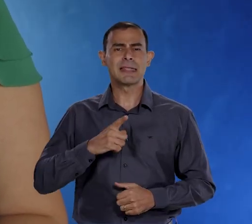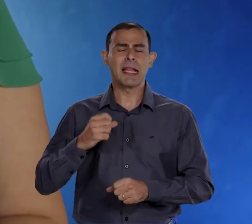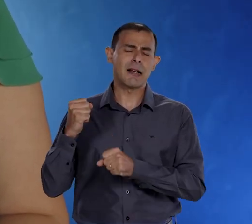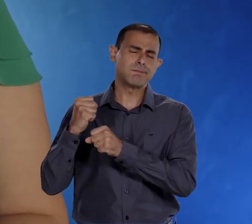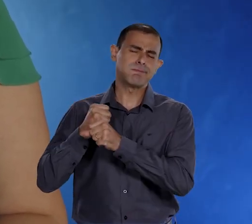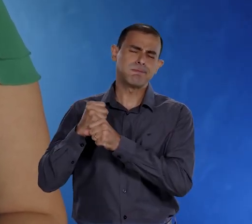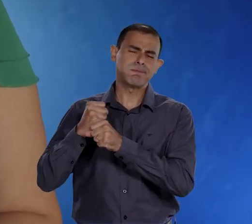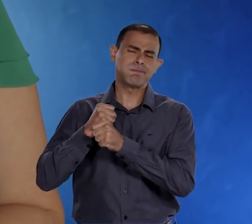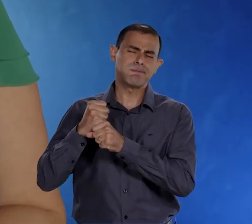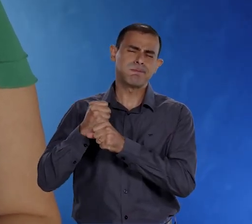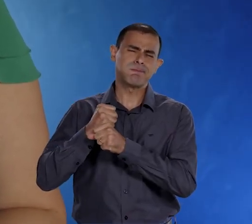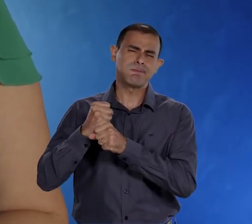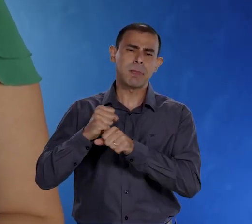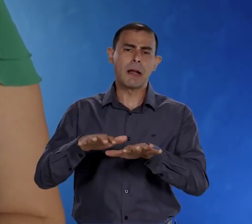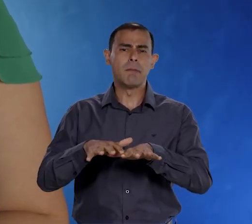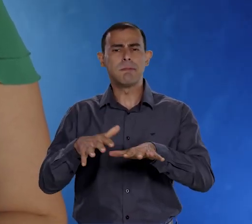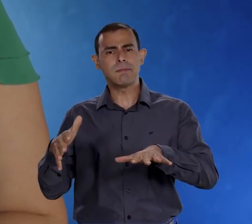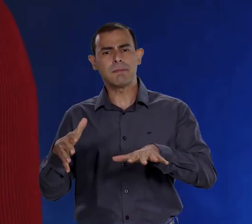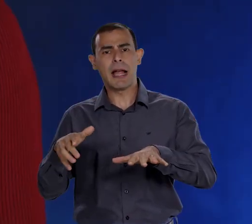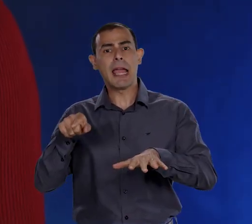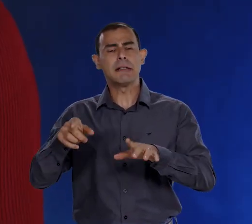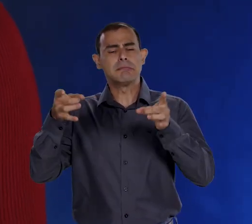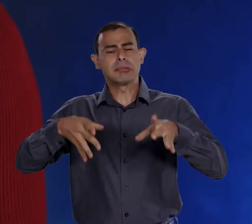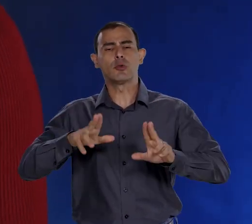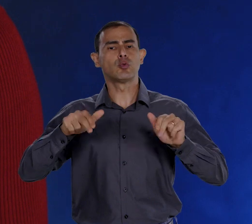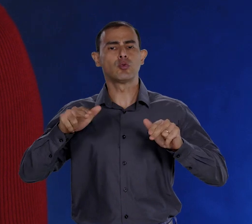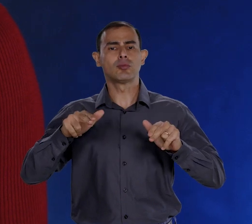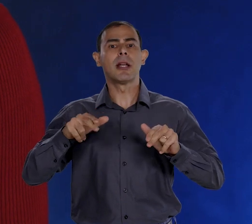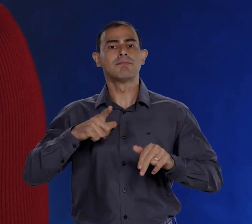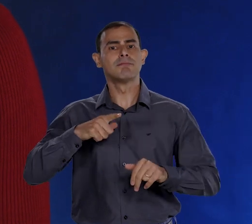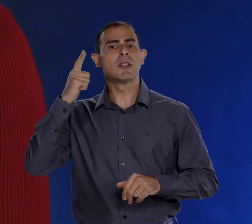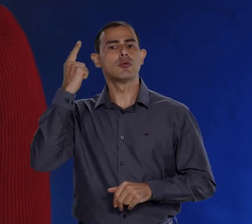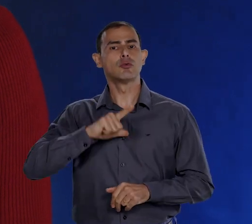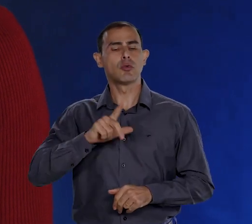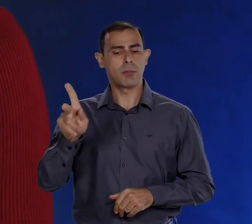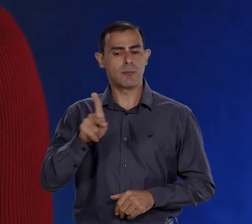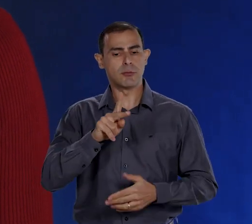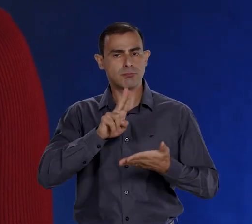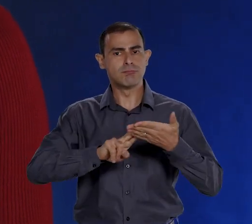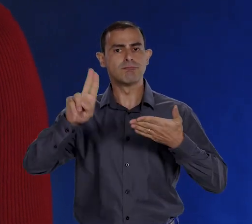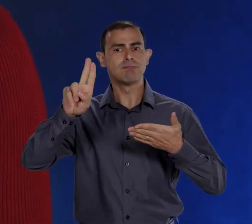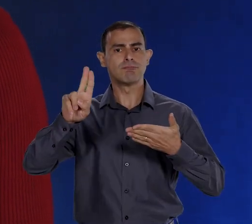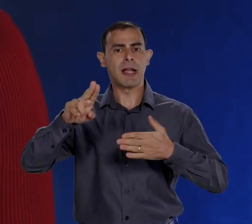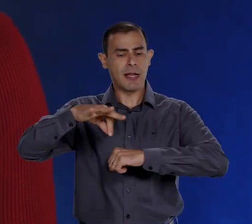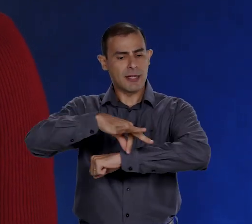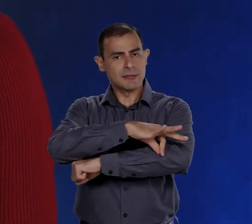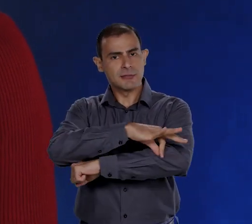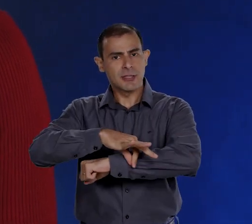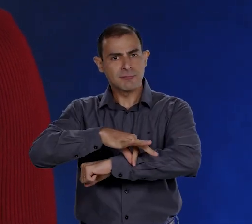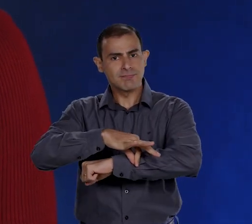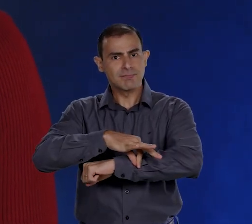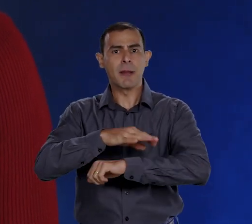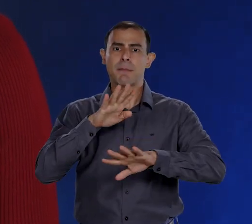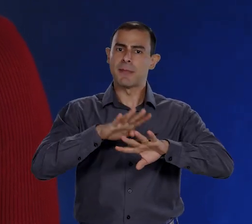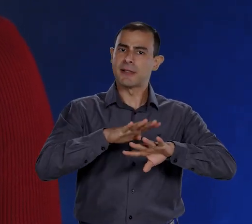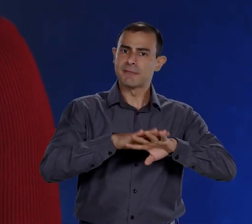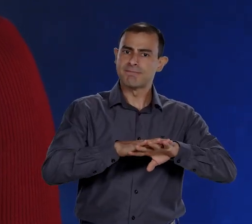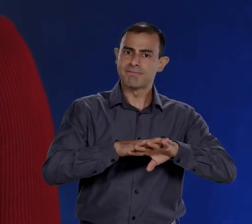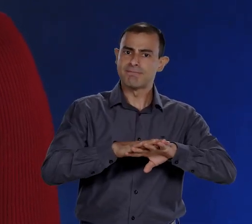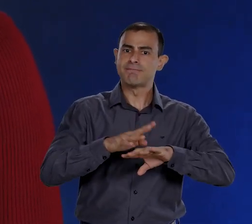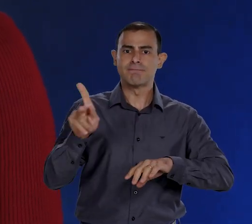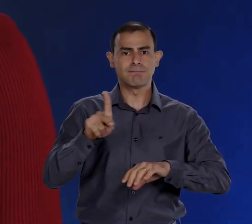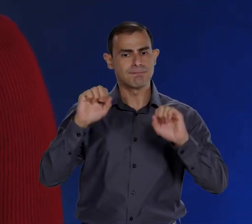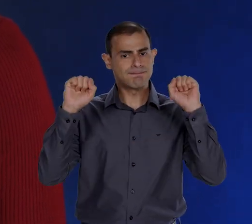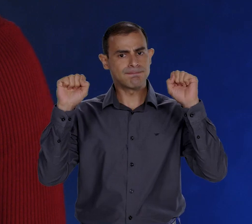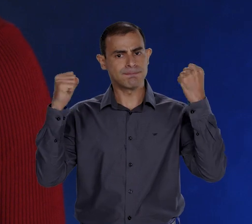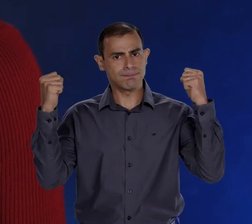anos de explosão, eles nunca desistiram. Temos surdos professores universitários, arquitetos, matemáticos,